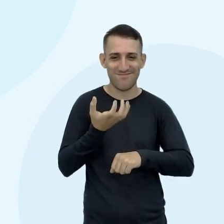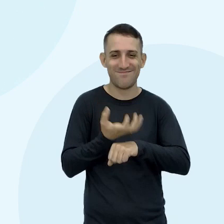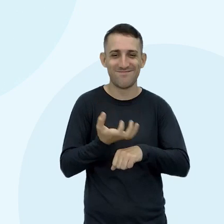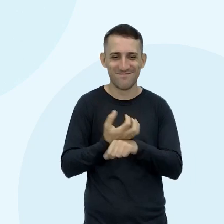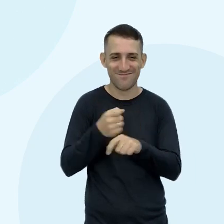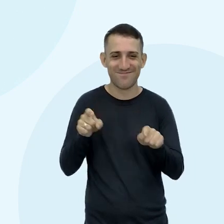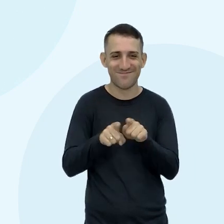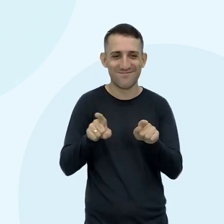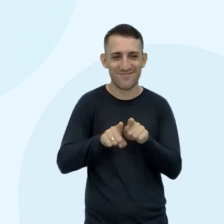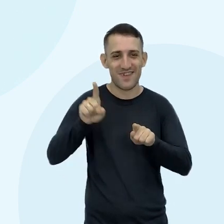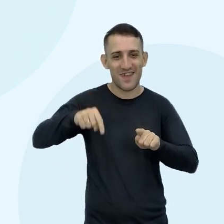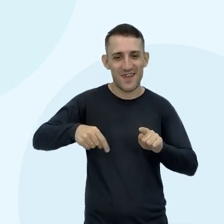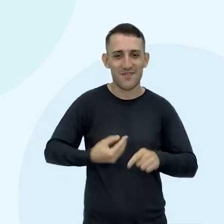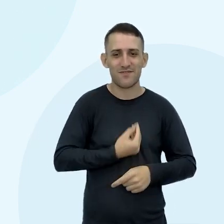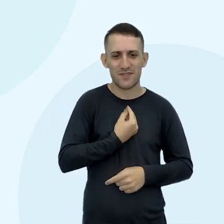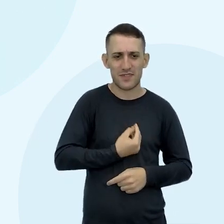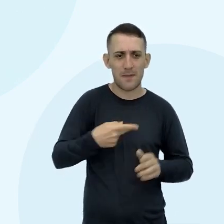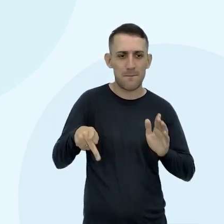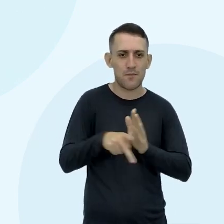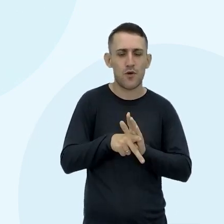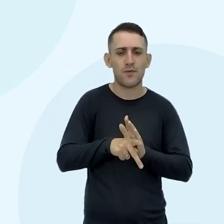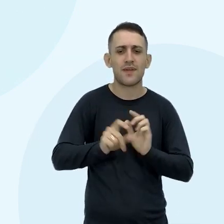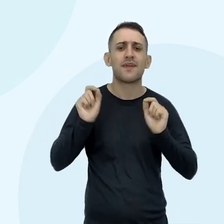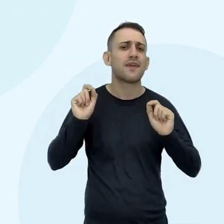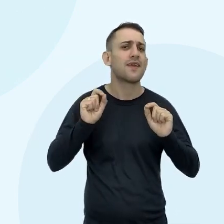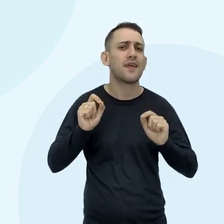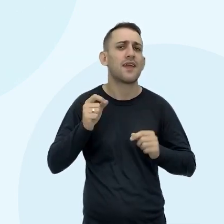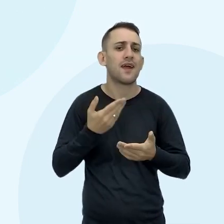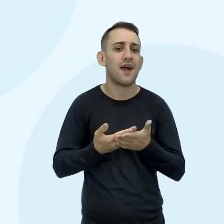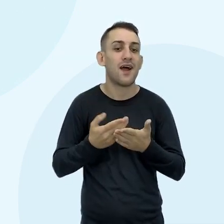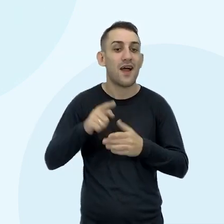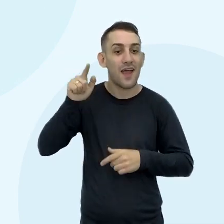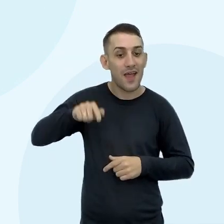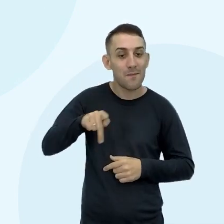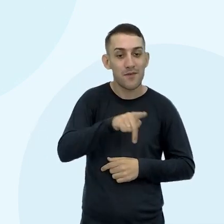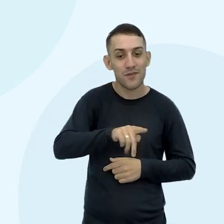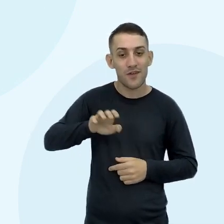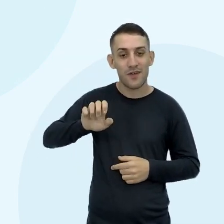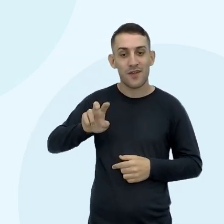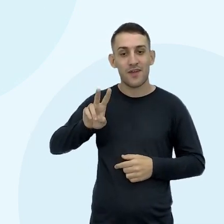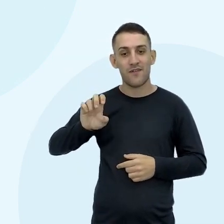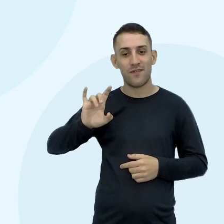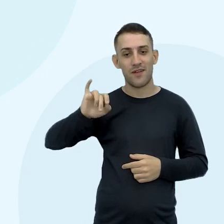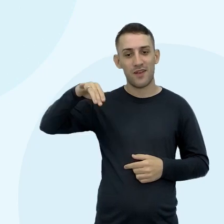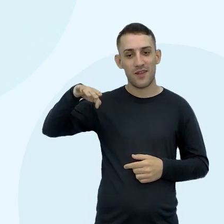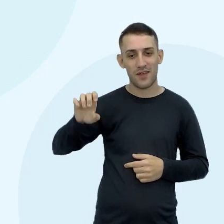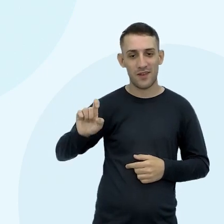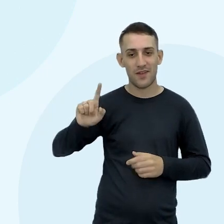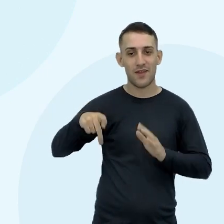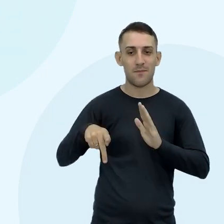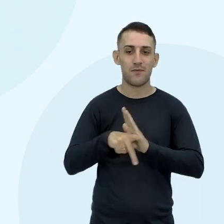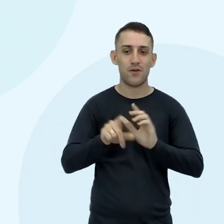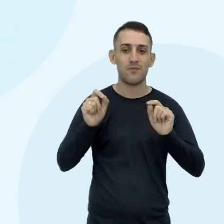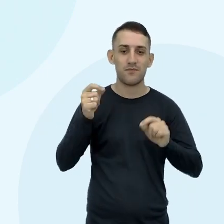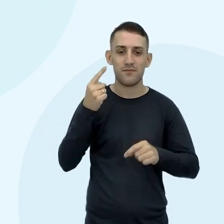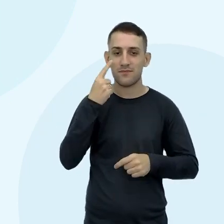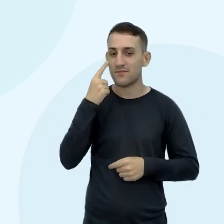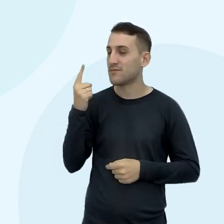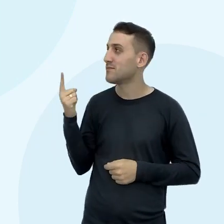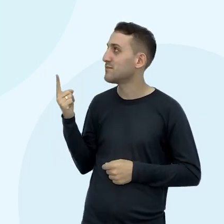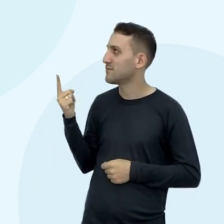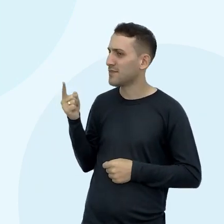daqui Vida ao Extremos Você tiver aula com quem? Com ela A professora Eveline Né? No caso aí, ó Pessoa, quer